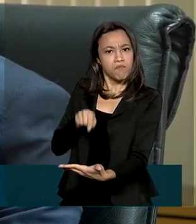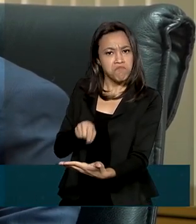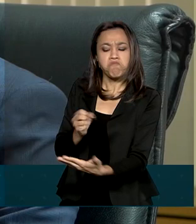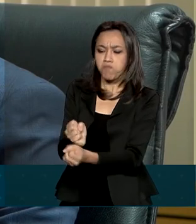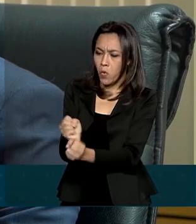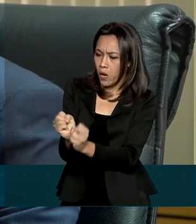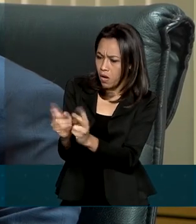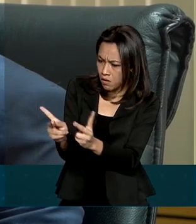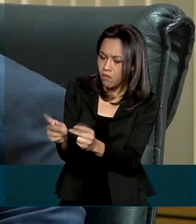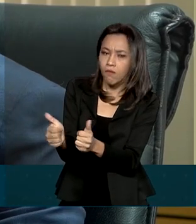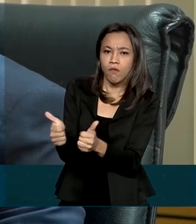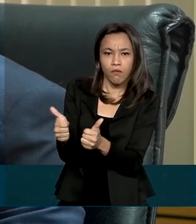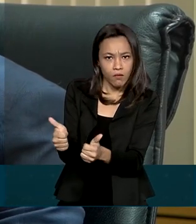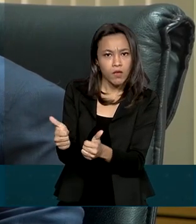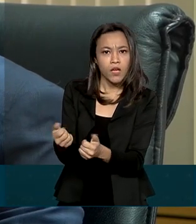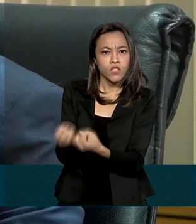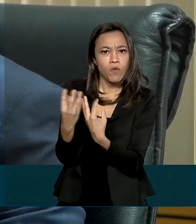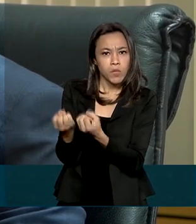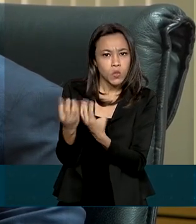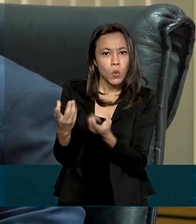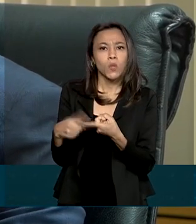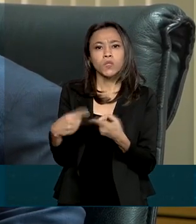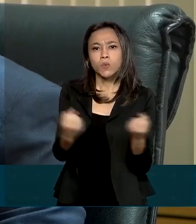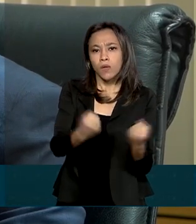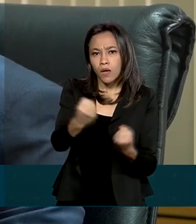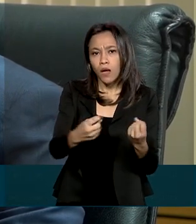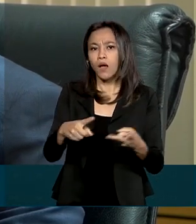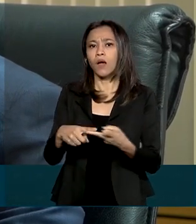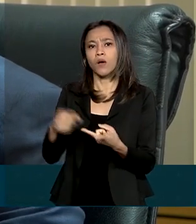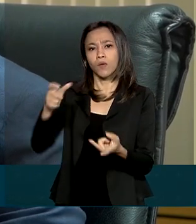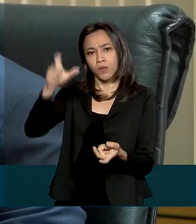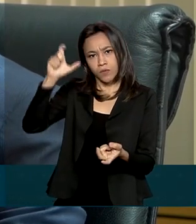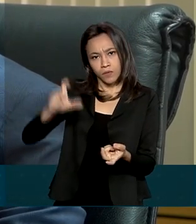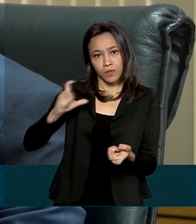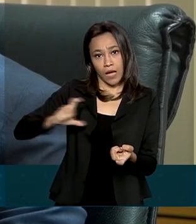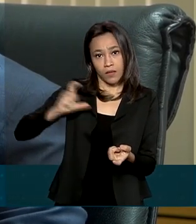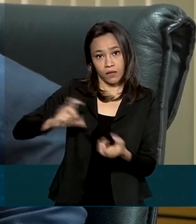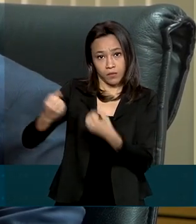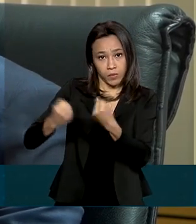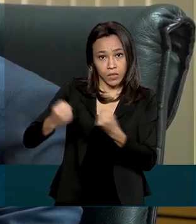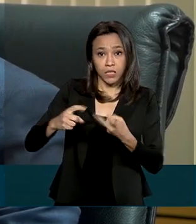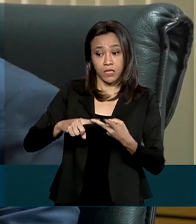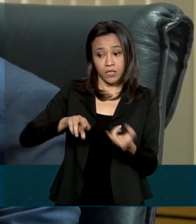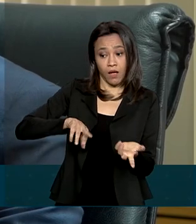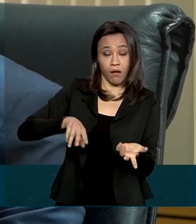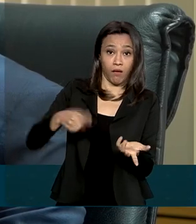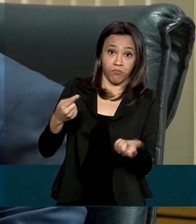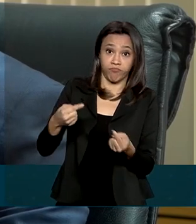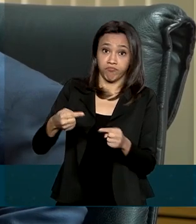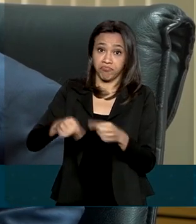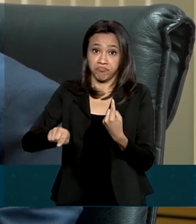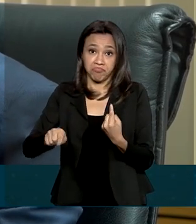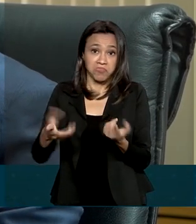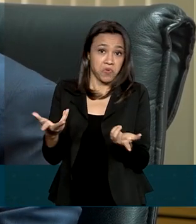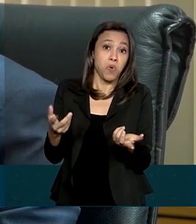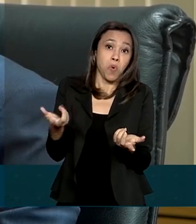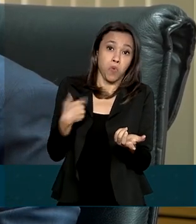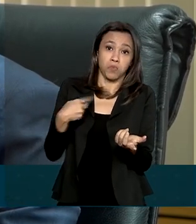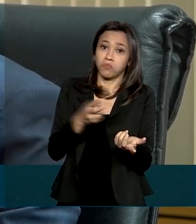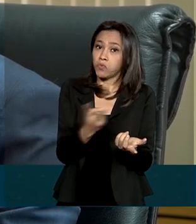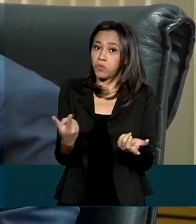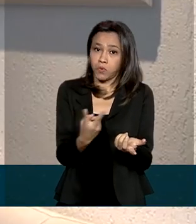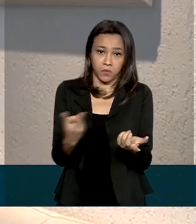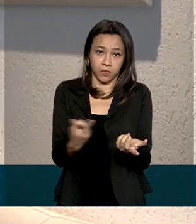todas as informações relativas ao veículo, relativa ao condutor, se tem alguma irregularidade ou não, tanto com a habilitação quanto com o